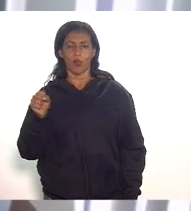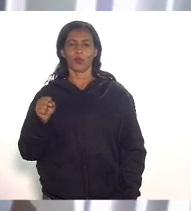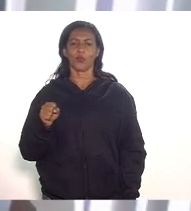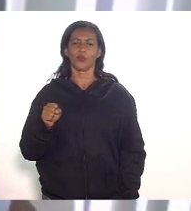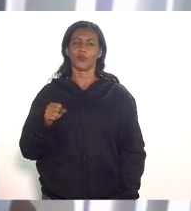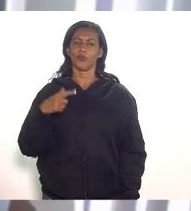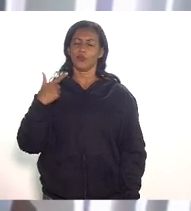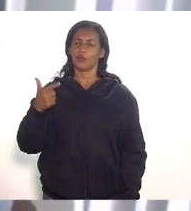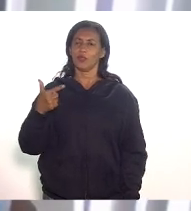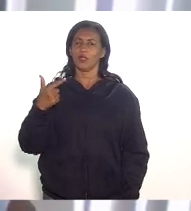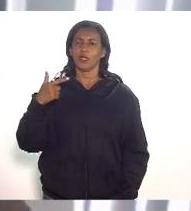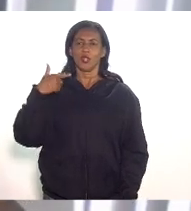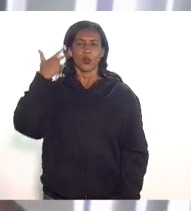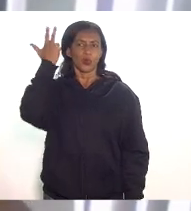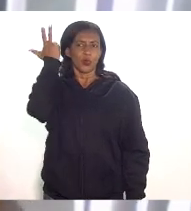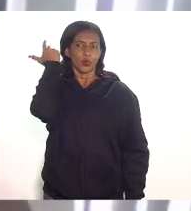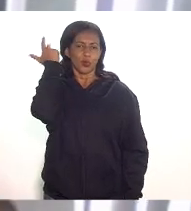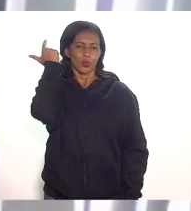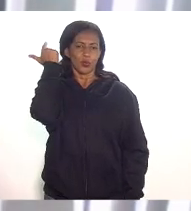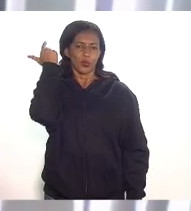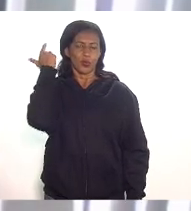deputado Eleomar Coelho